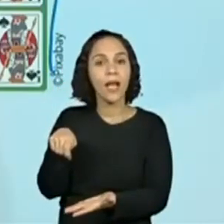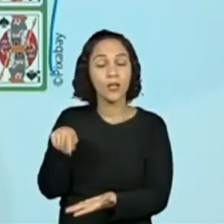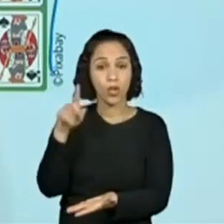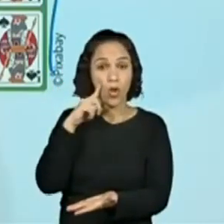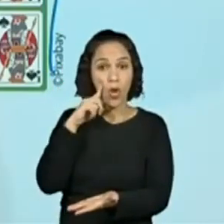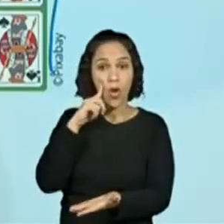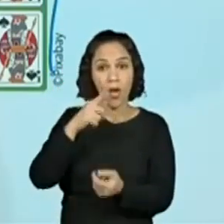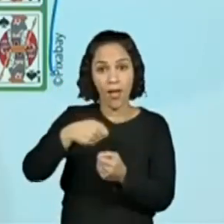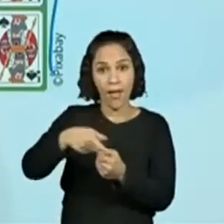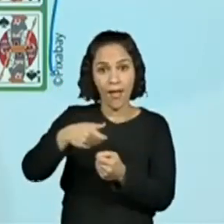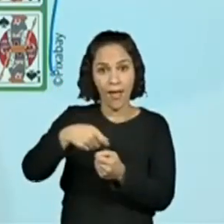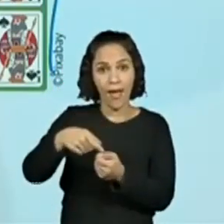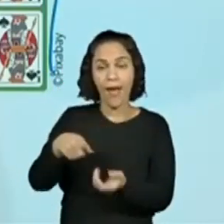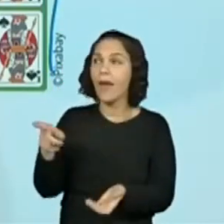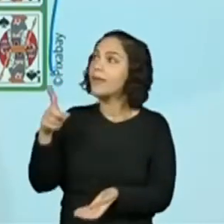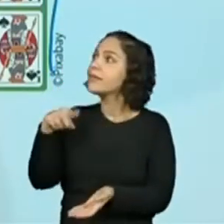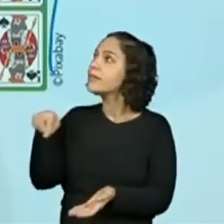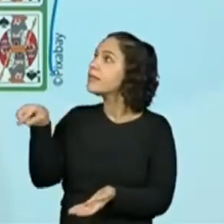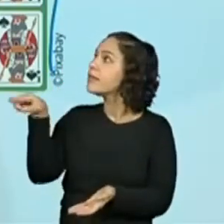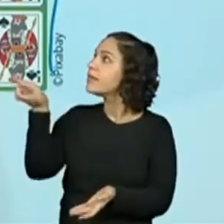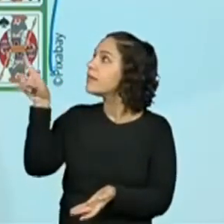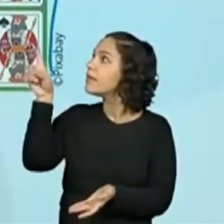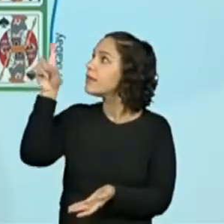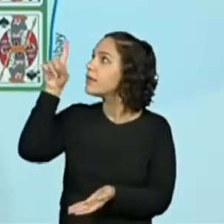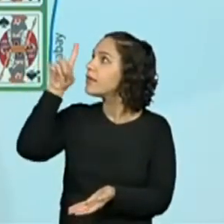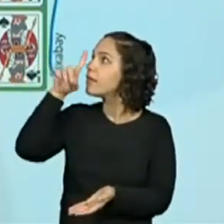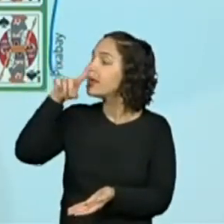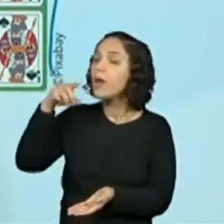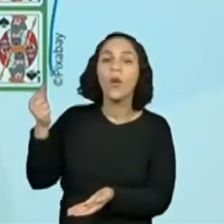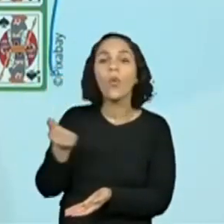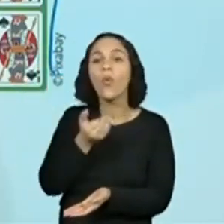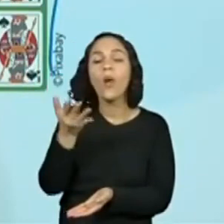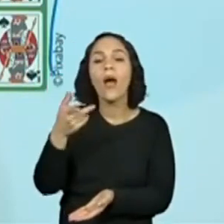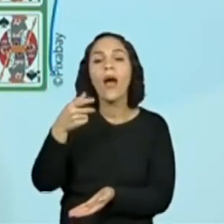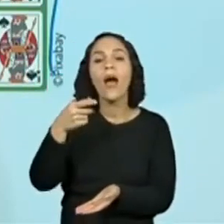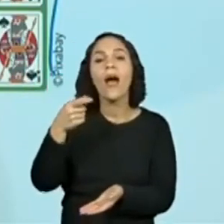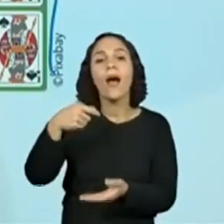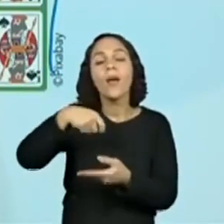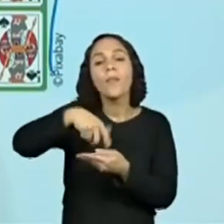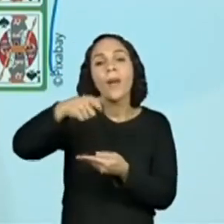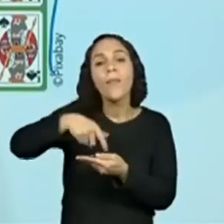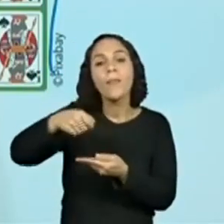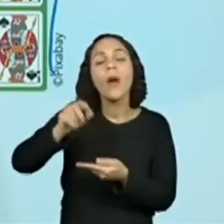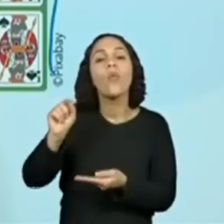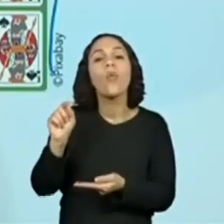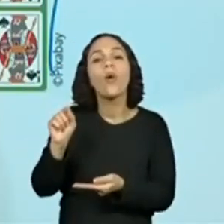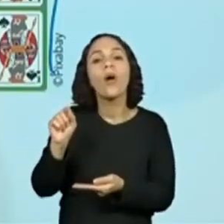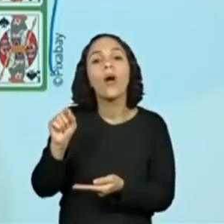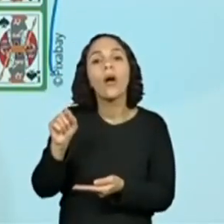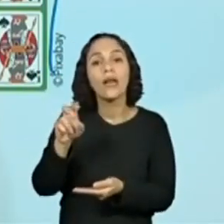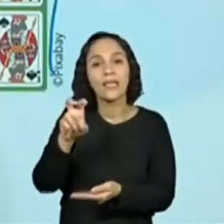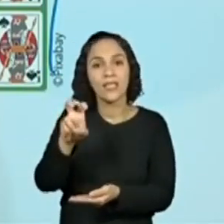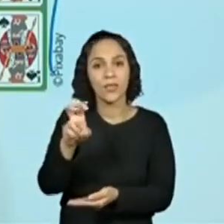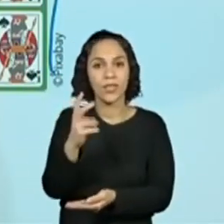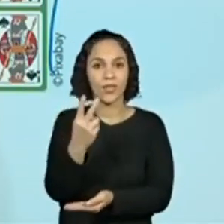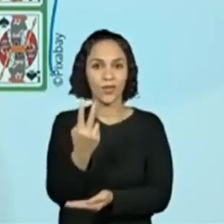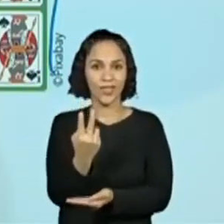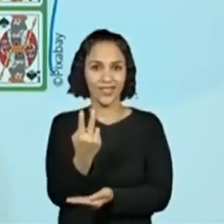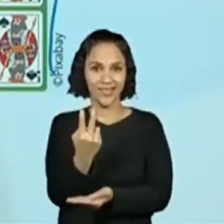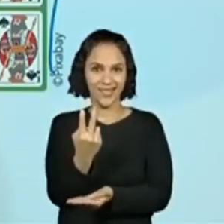cartas, nesse baralho, eu tenho cinquenta e duas cartas, o espaço amostral é? Cinquenta e dois.